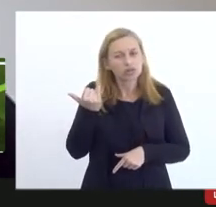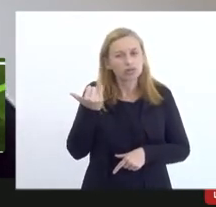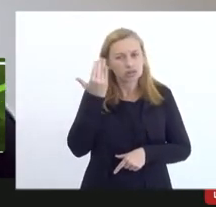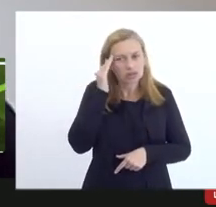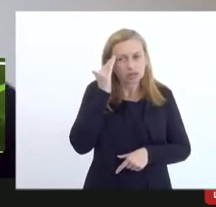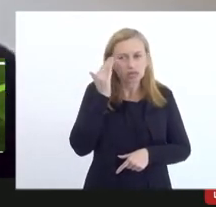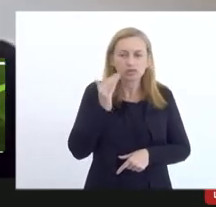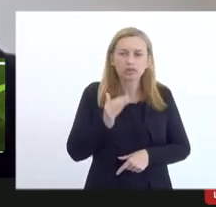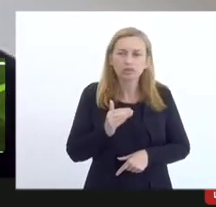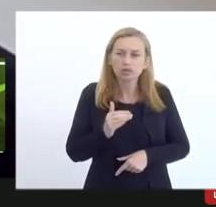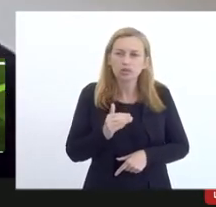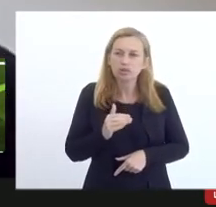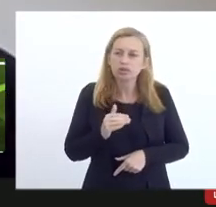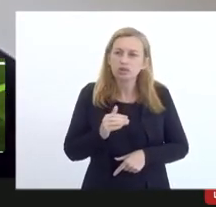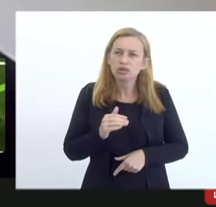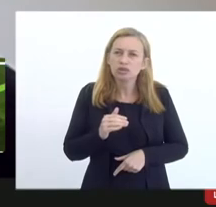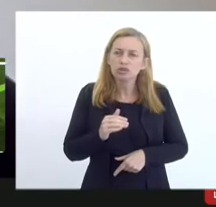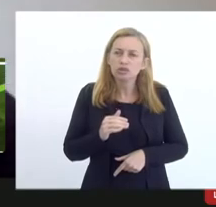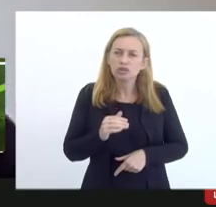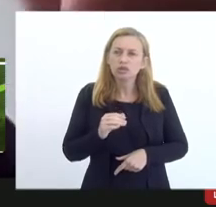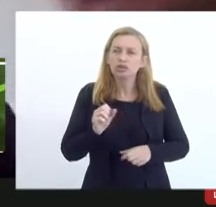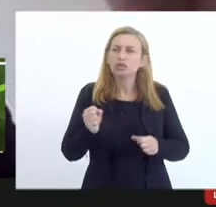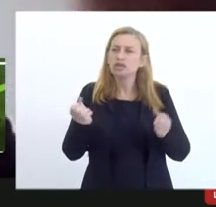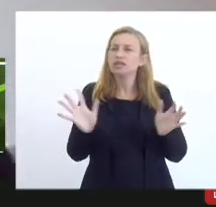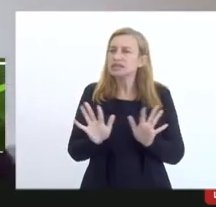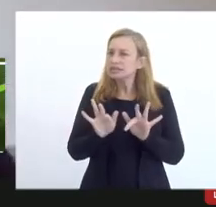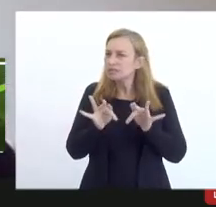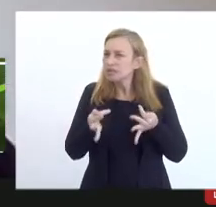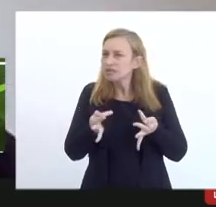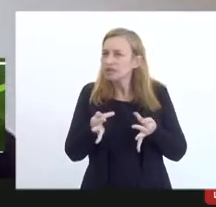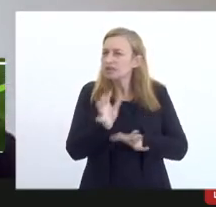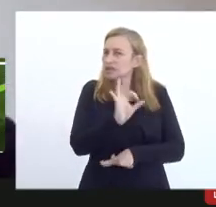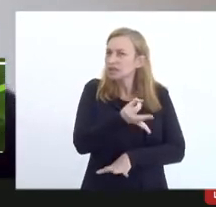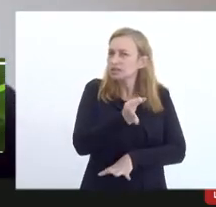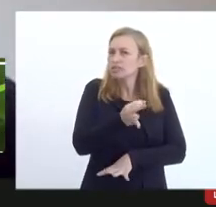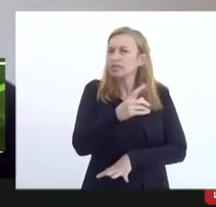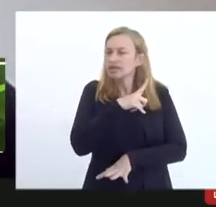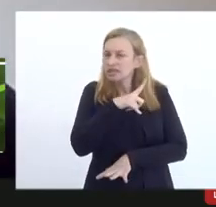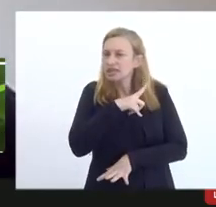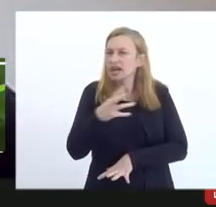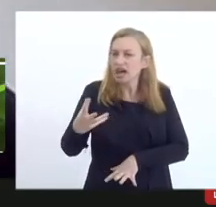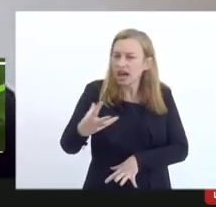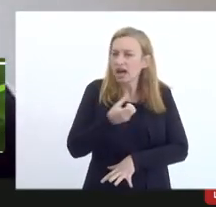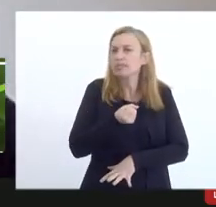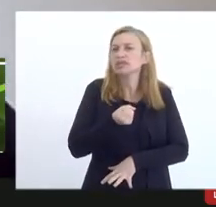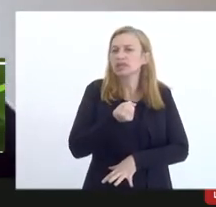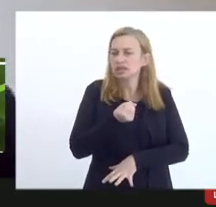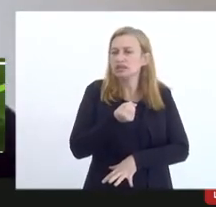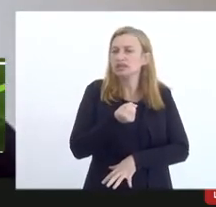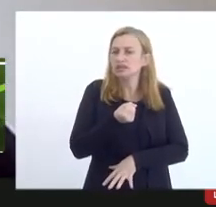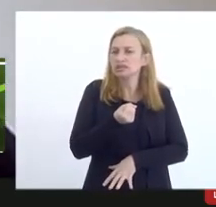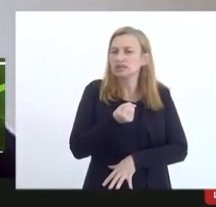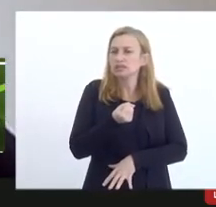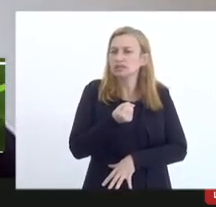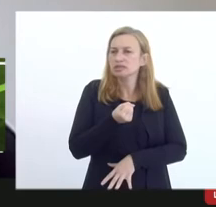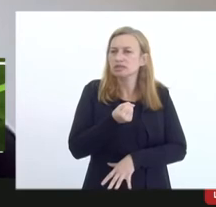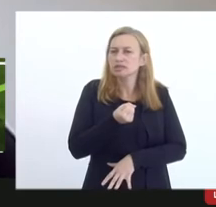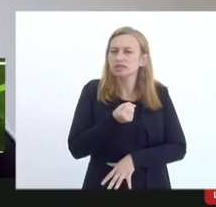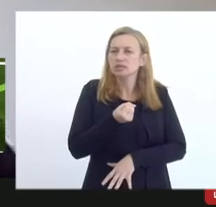quer dizer para que a gente está simplificando exatamente para que haja agilidade na